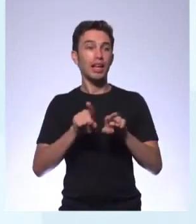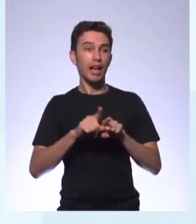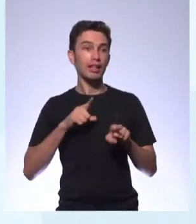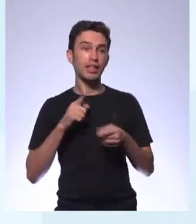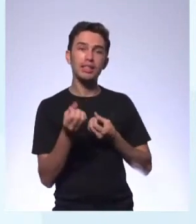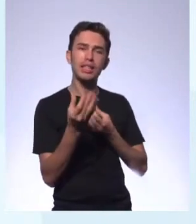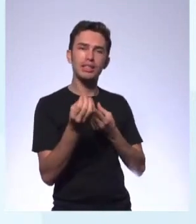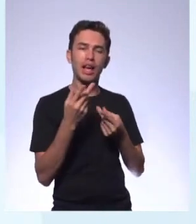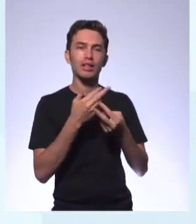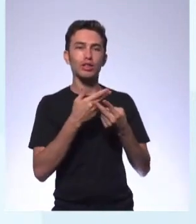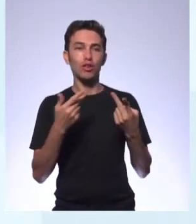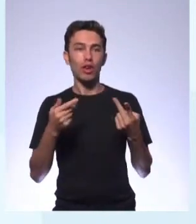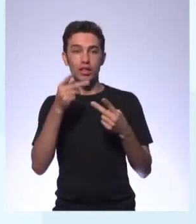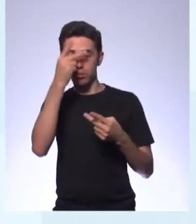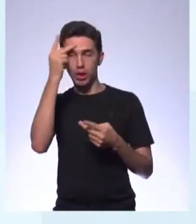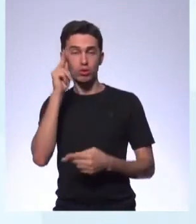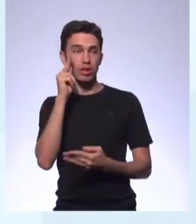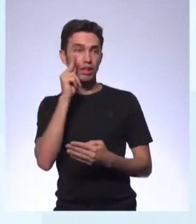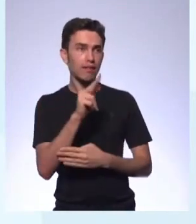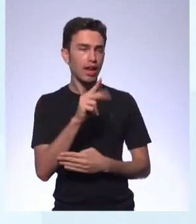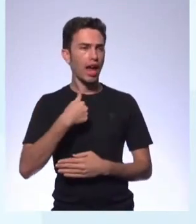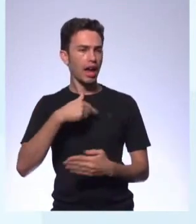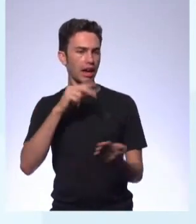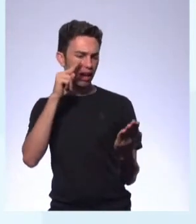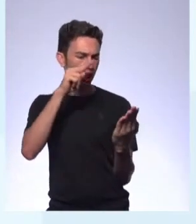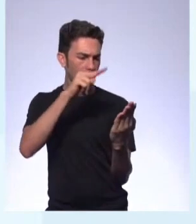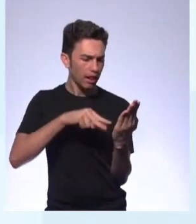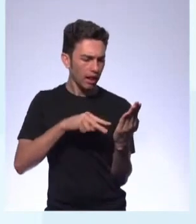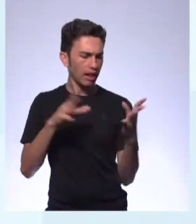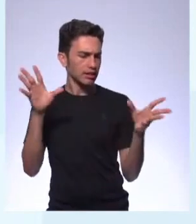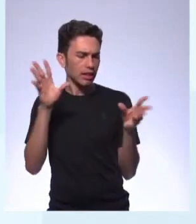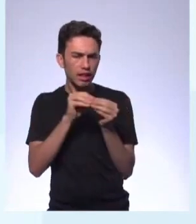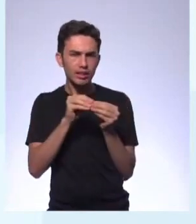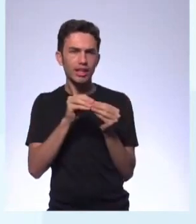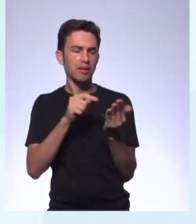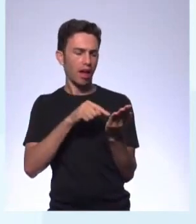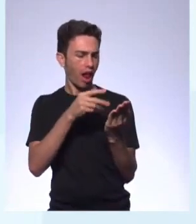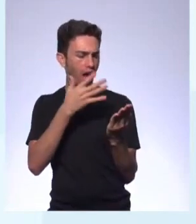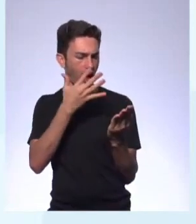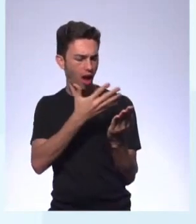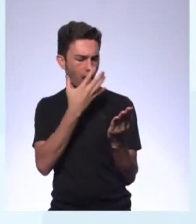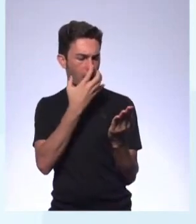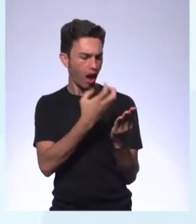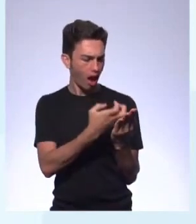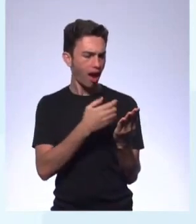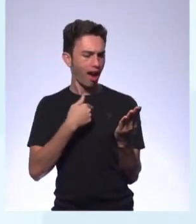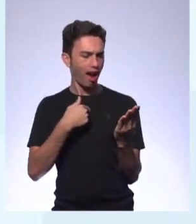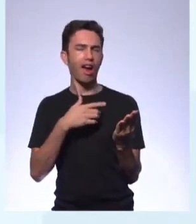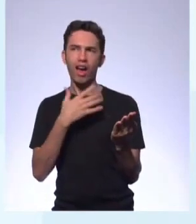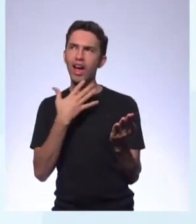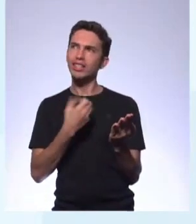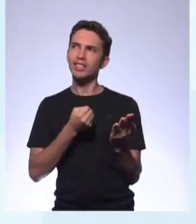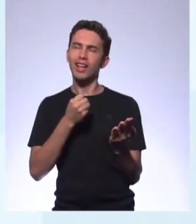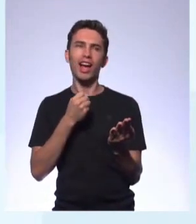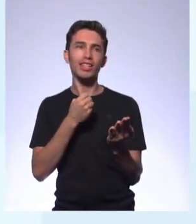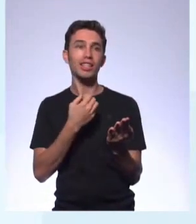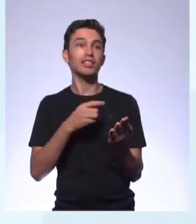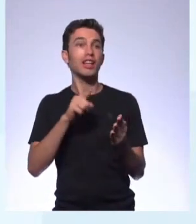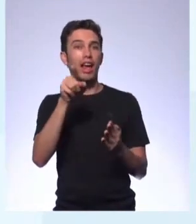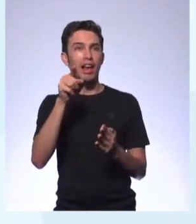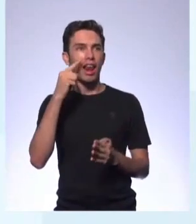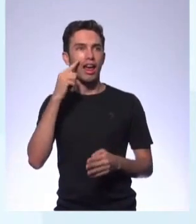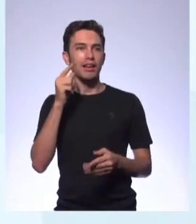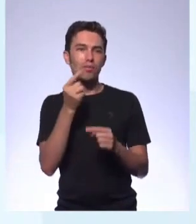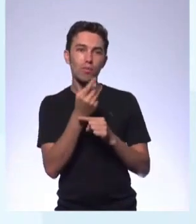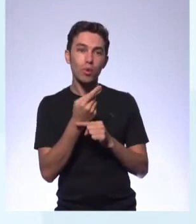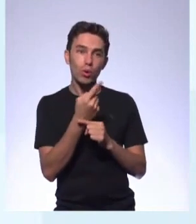interessado, de modo que, ao ler a resenha, o leitor seja persuadido pela opinião do resenhista. Encontramos esse